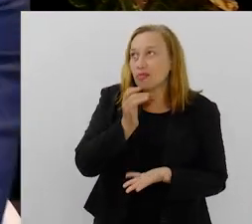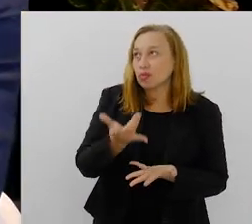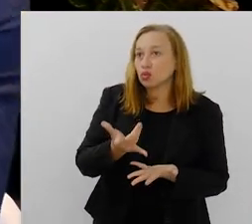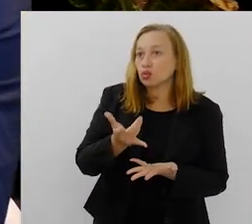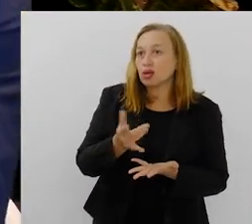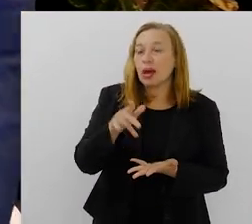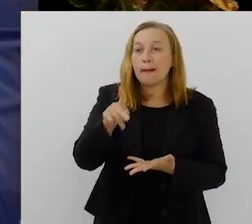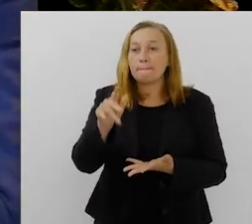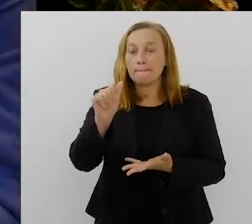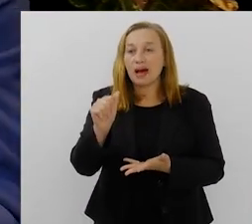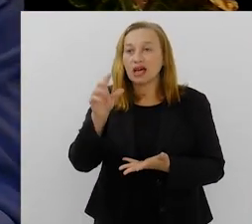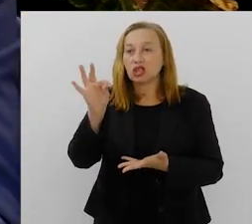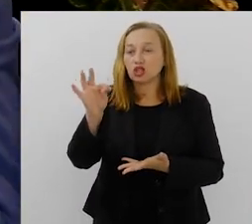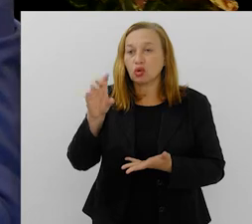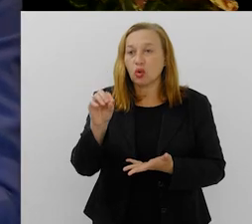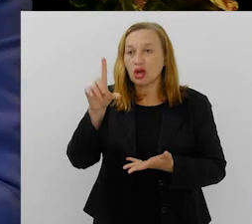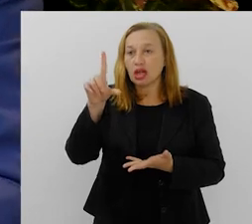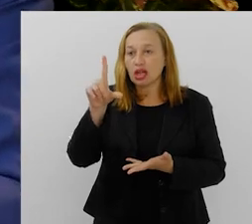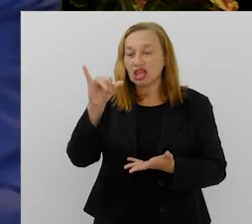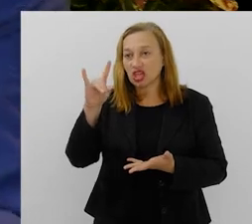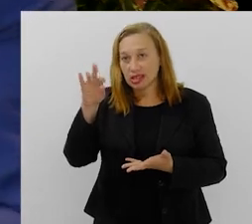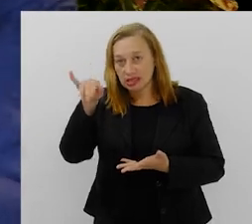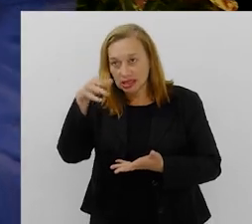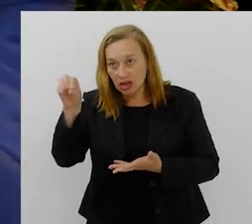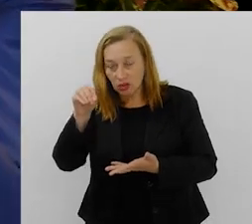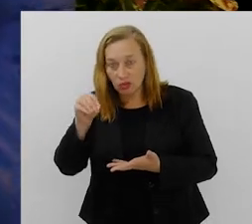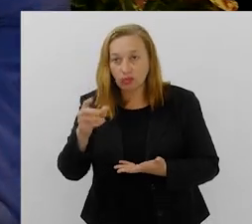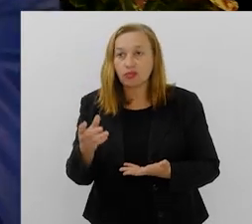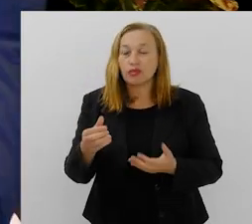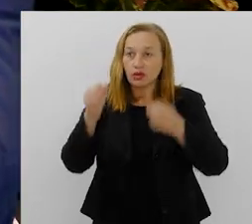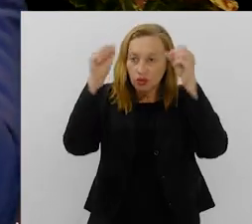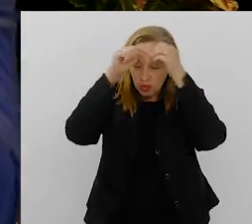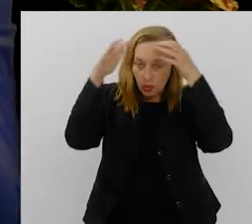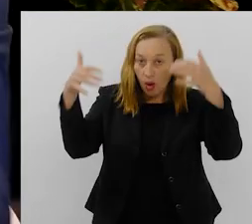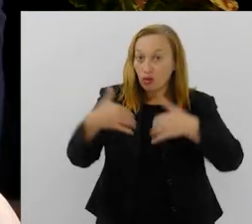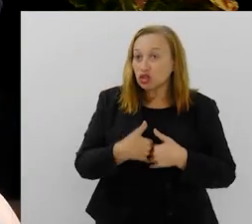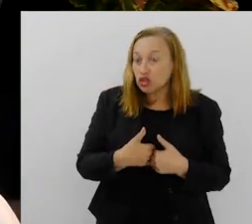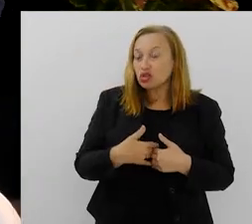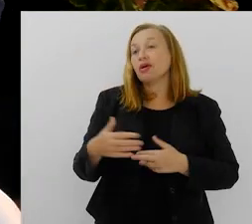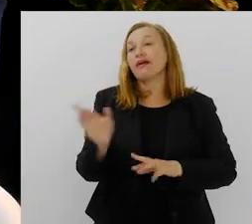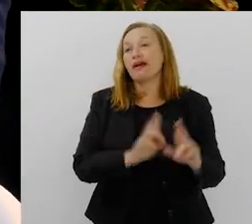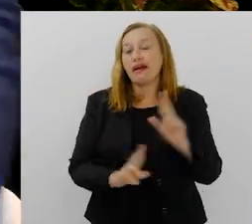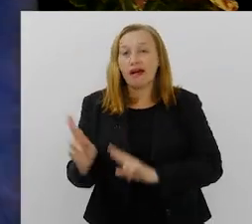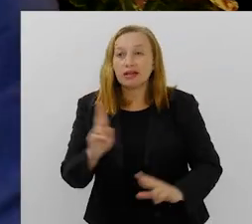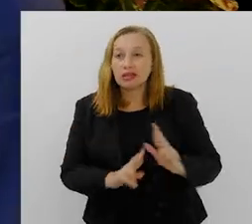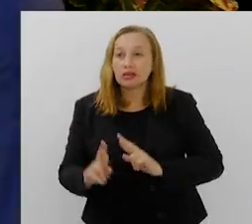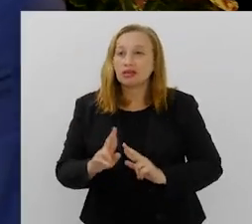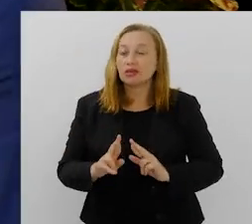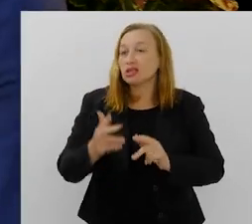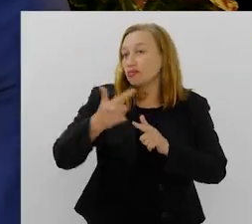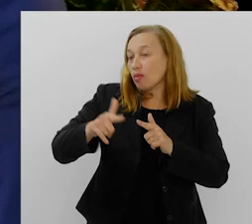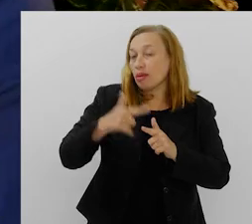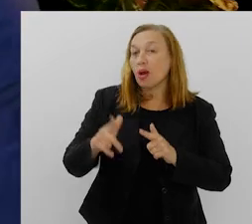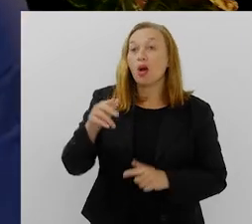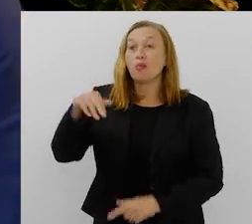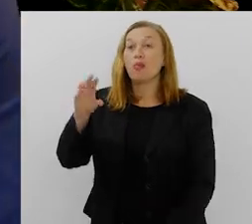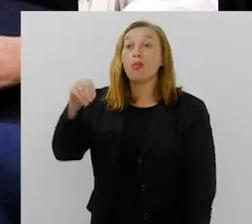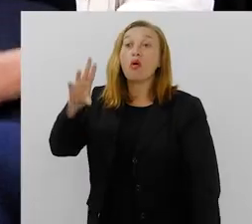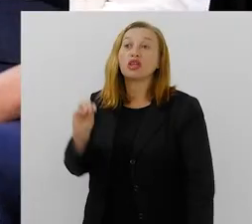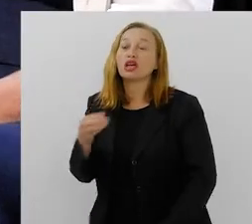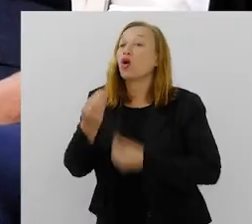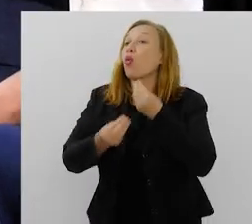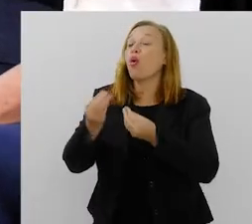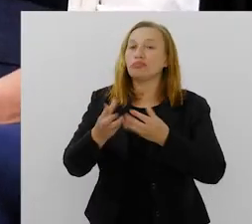patologização, se me perdoe assim, Alex, do aspecto autista, né, em relação a esse problema. Mônica, o como?